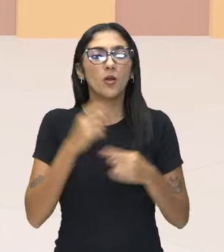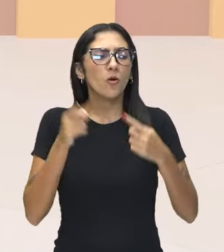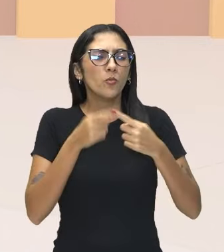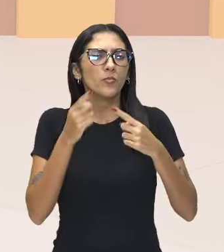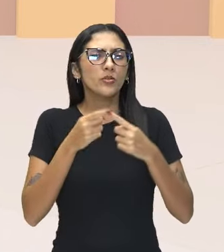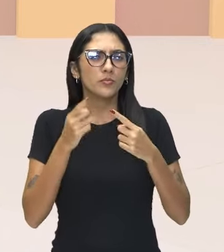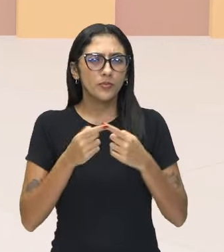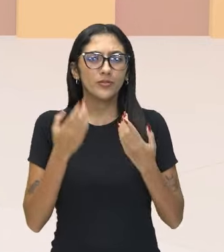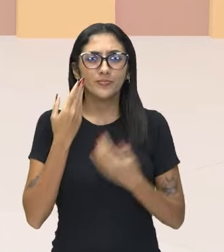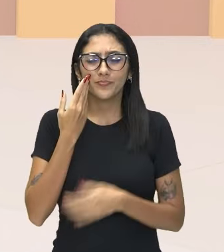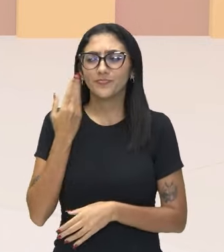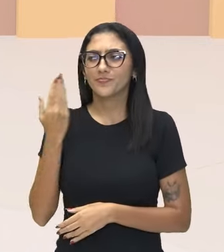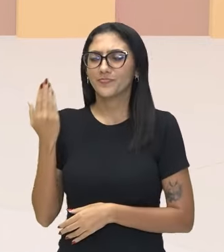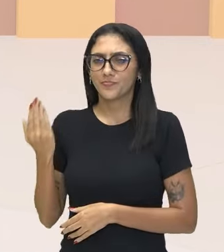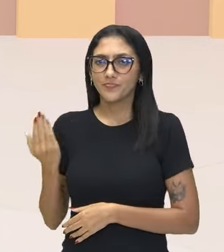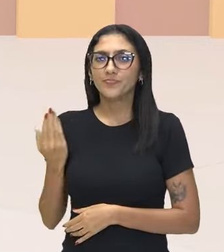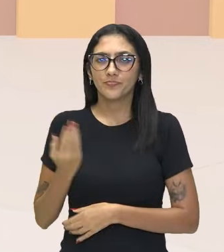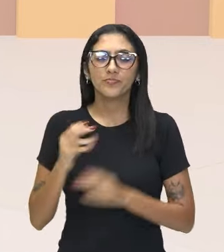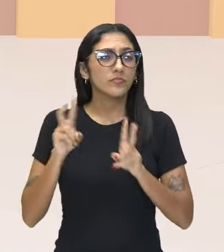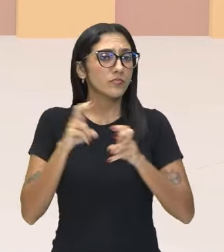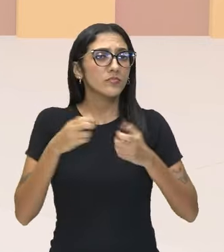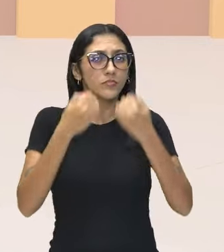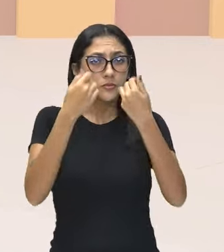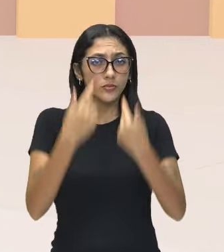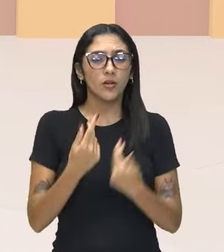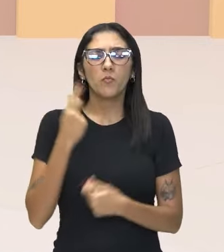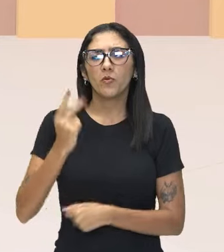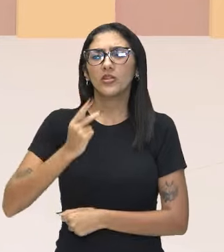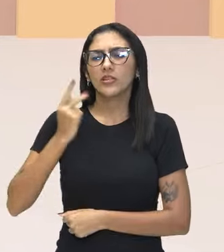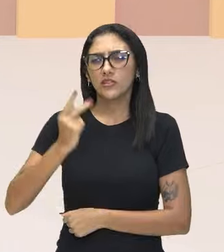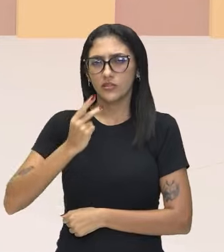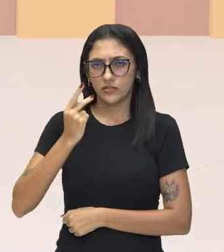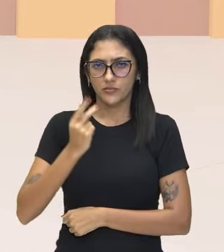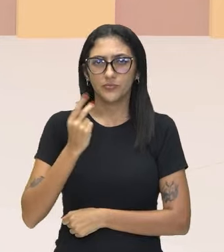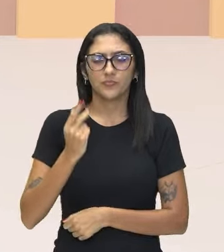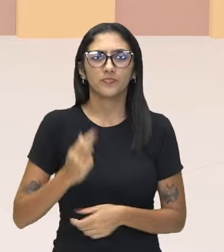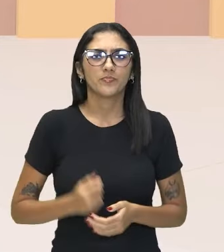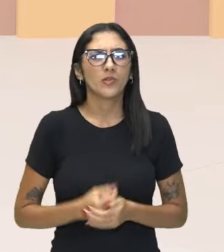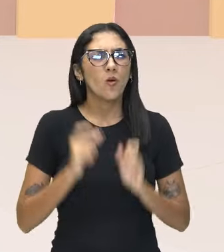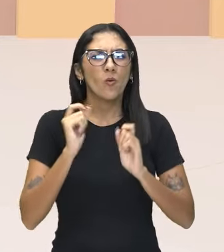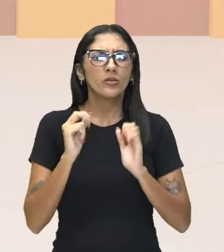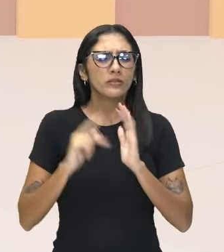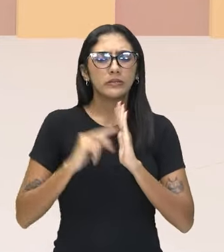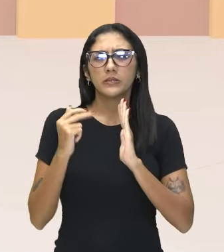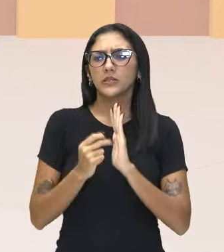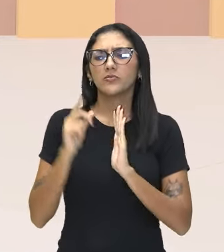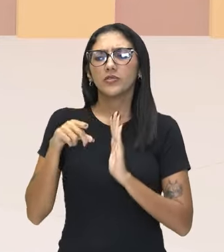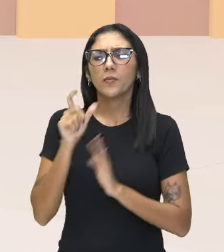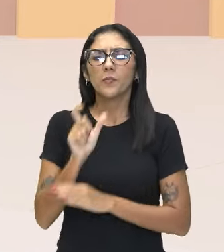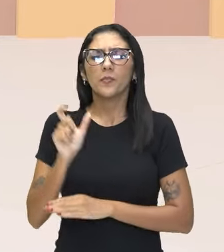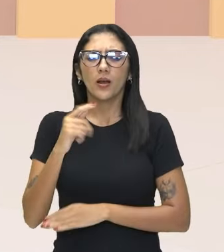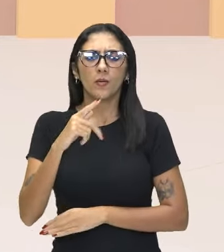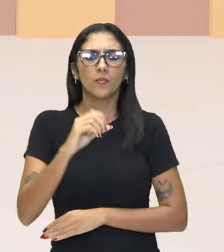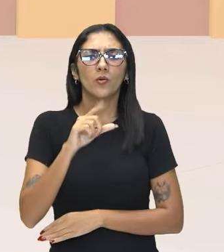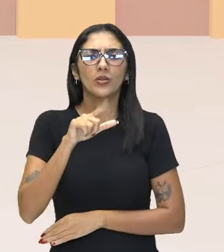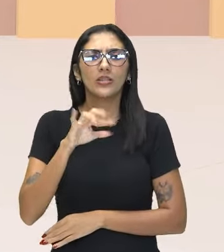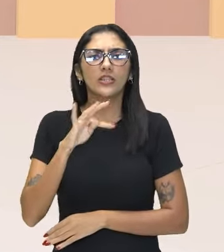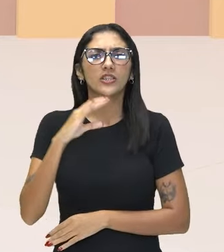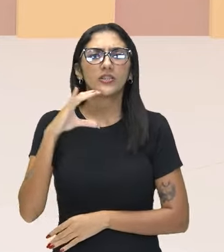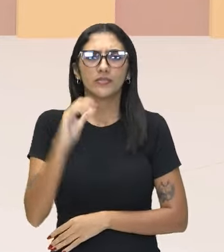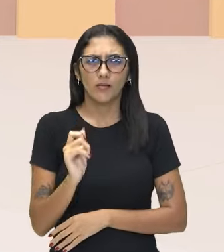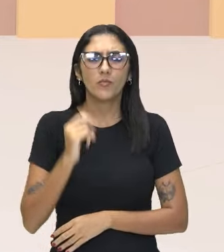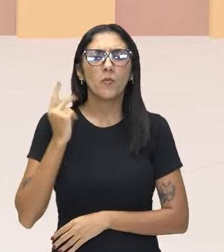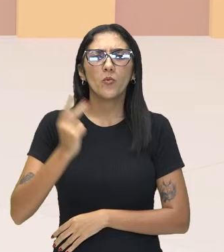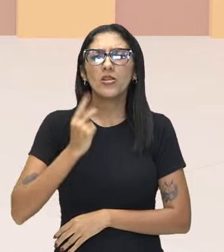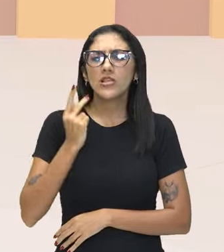está aqui. Vamos conversar sobre política. O que é a política? Perfeito? Então, a